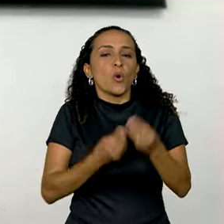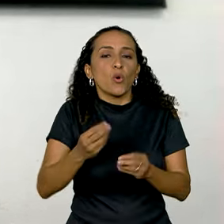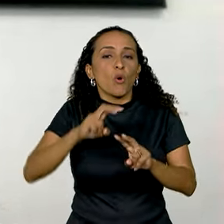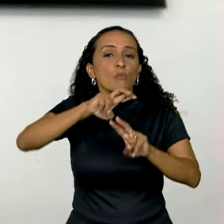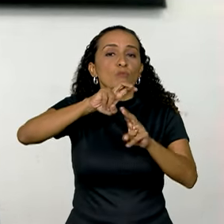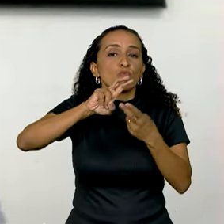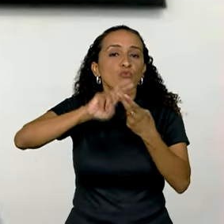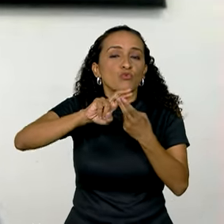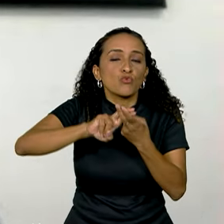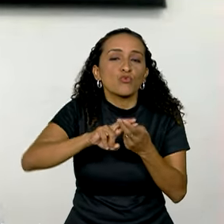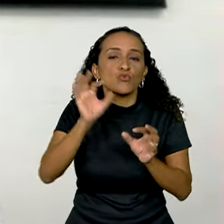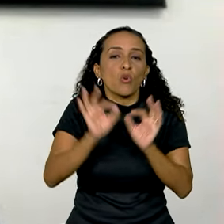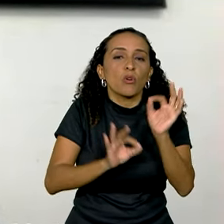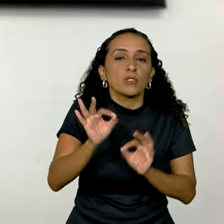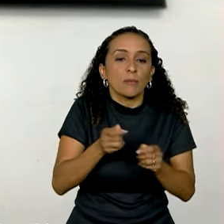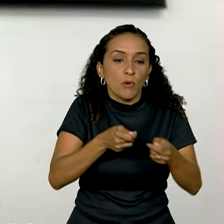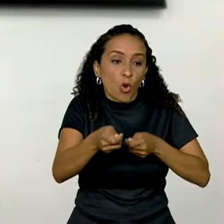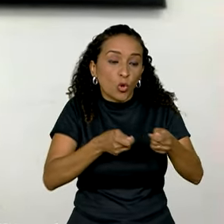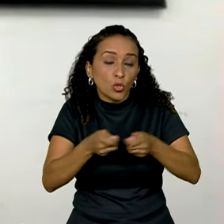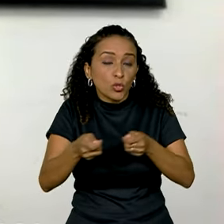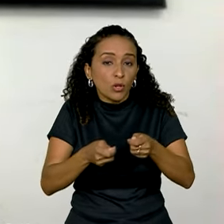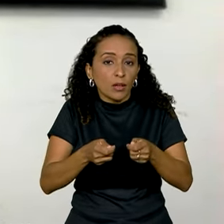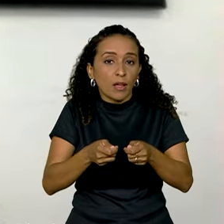precisa se organizar para fazer o controle dessa infecção.